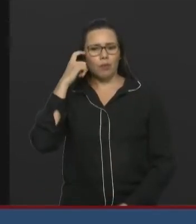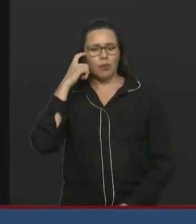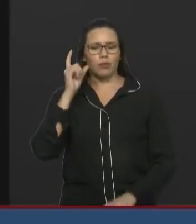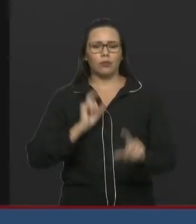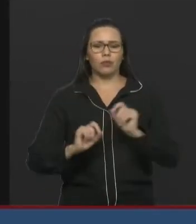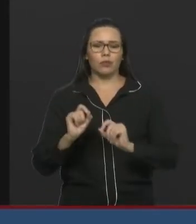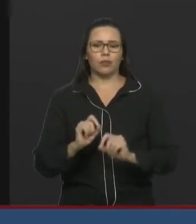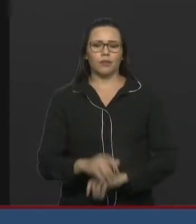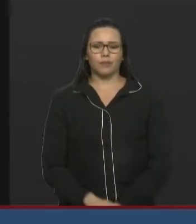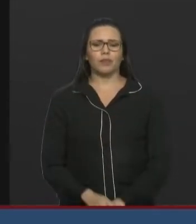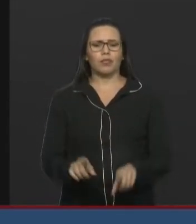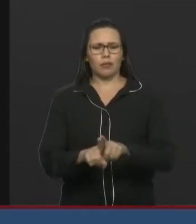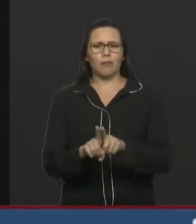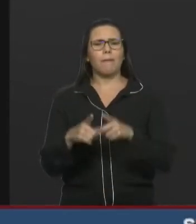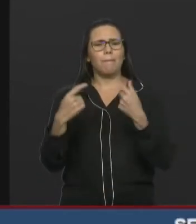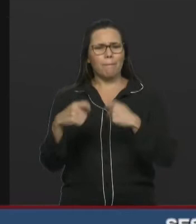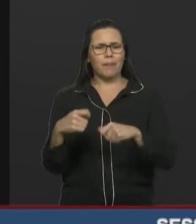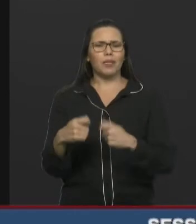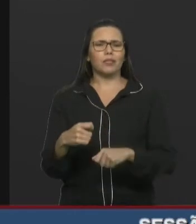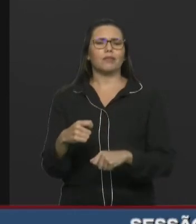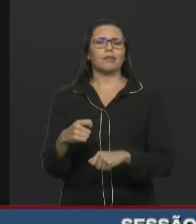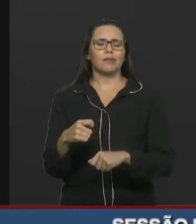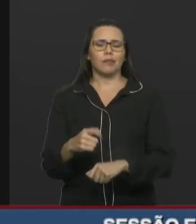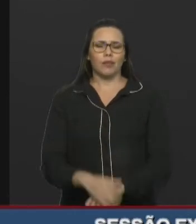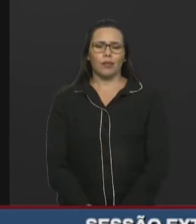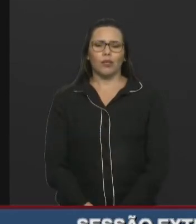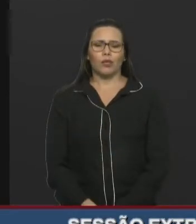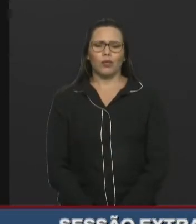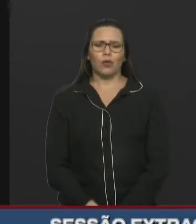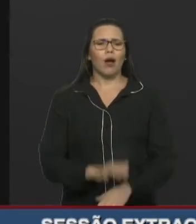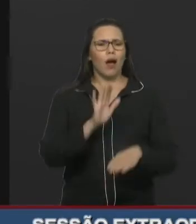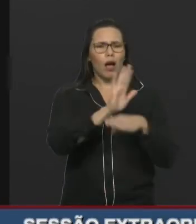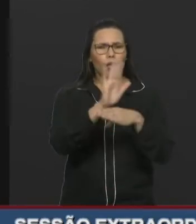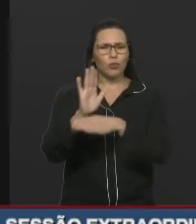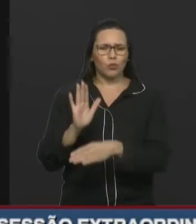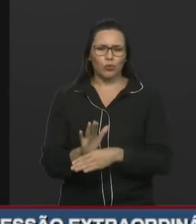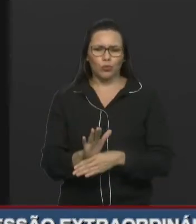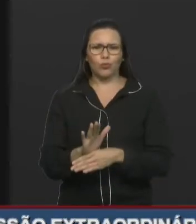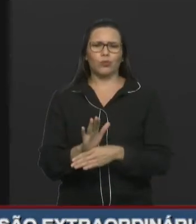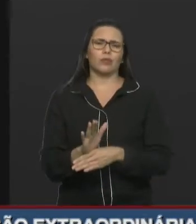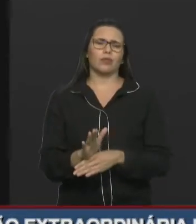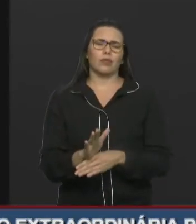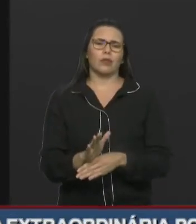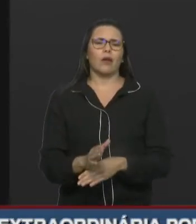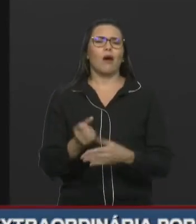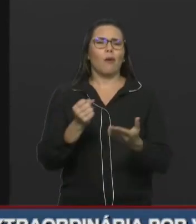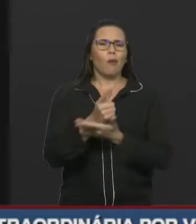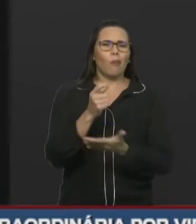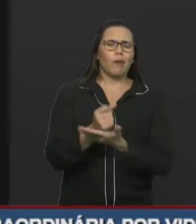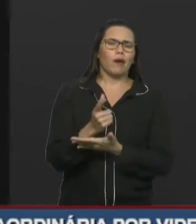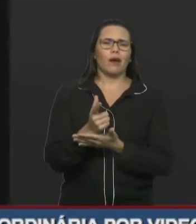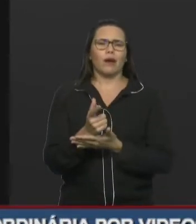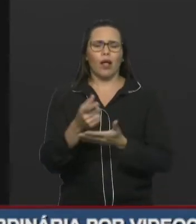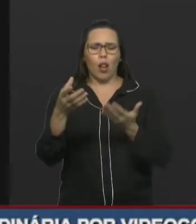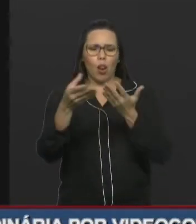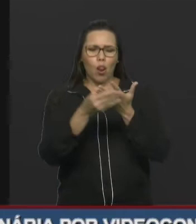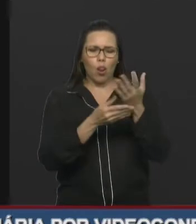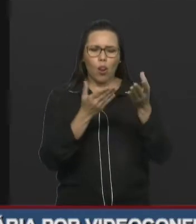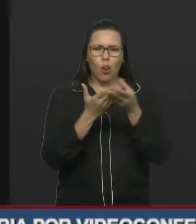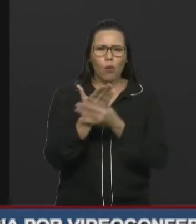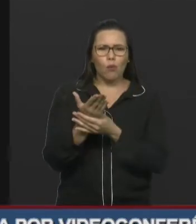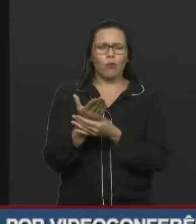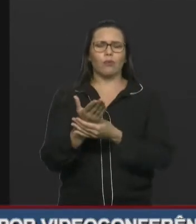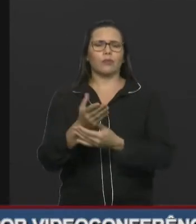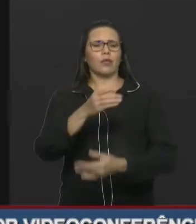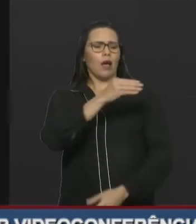mais rápido aos municípios na forma de doação de EPIs, de máscaras, uvas, álcool em